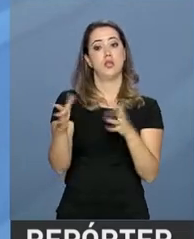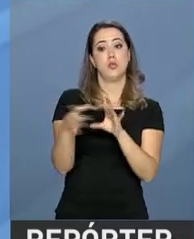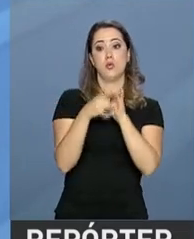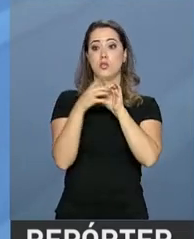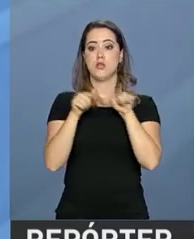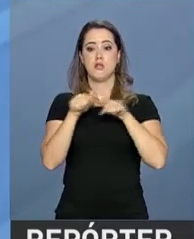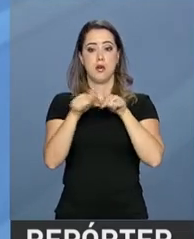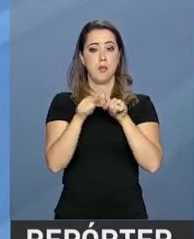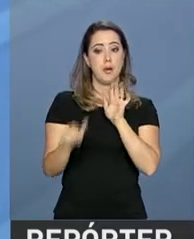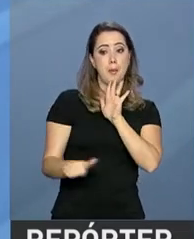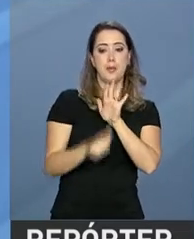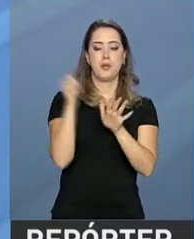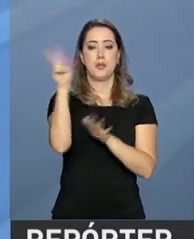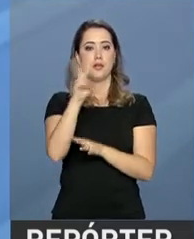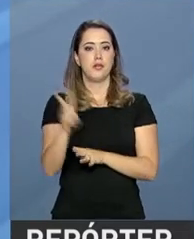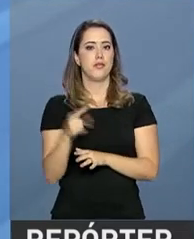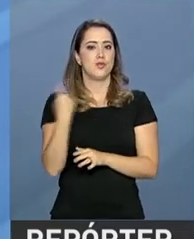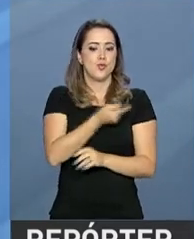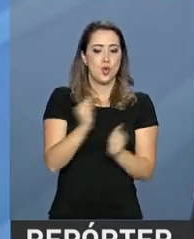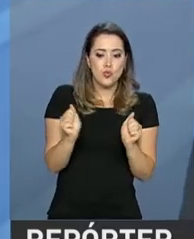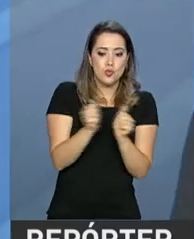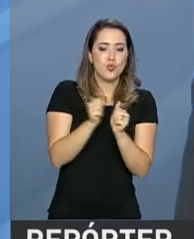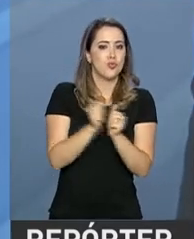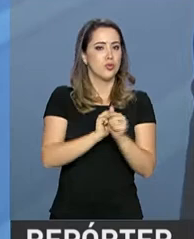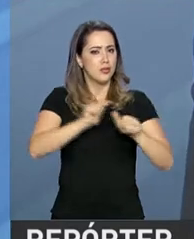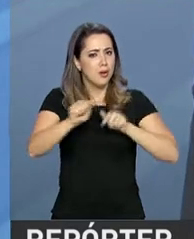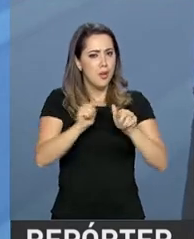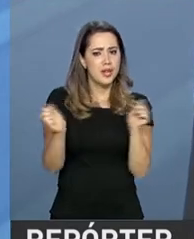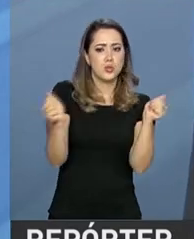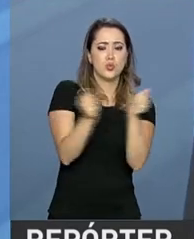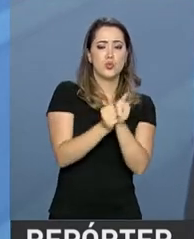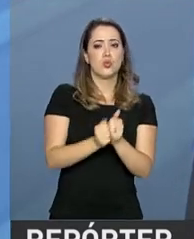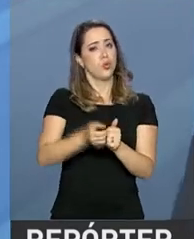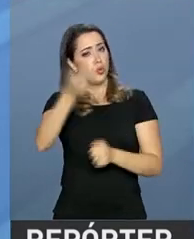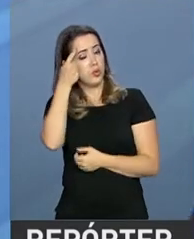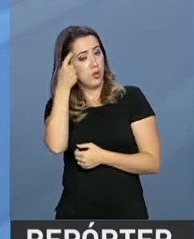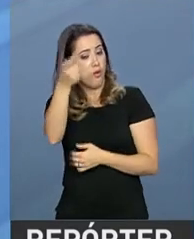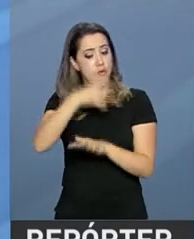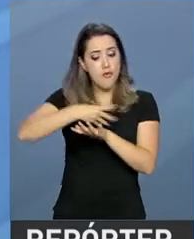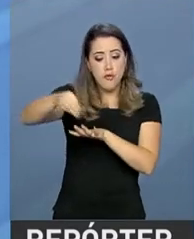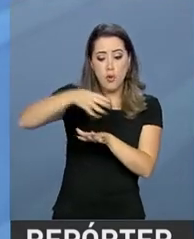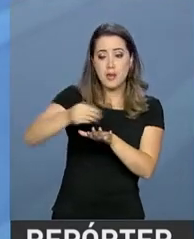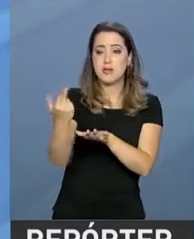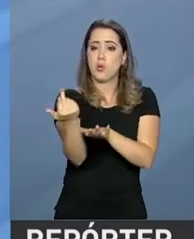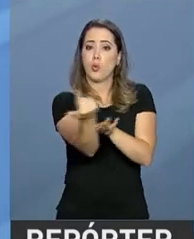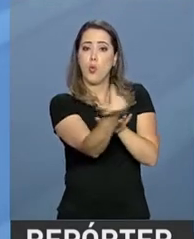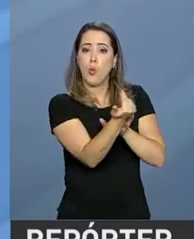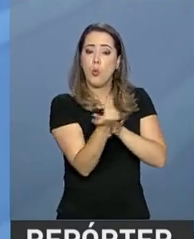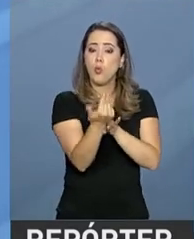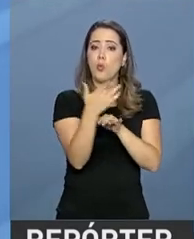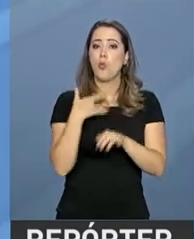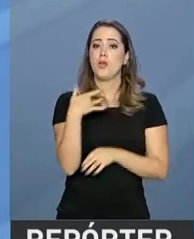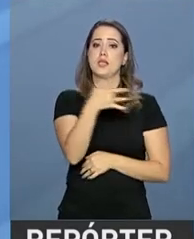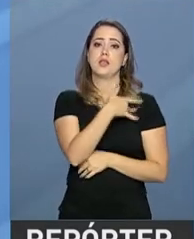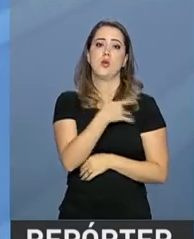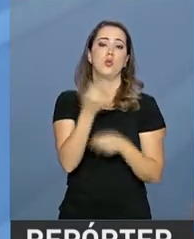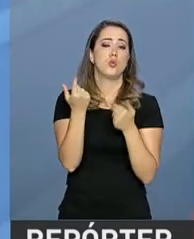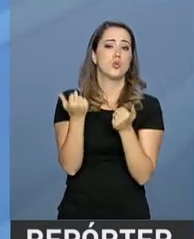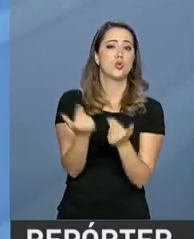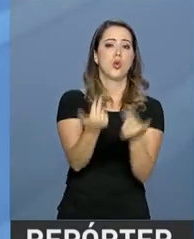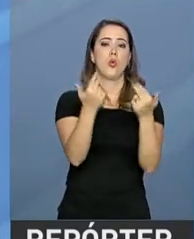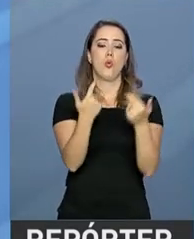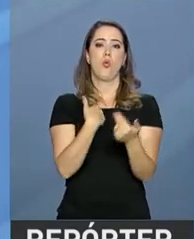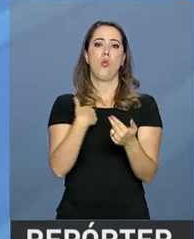conjuntas. Pela primeira vez nós vamos desenvolver mecanismos de informação, como tem a saúde com o DataSus, como tem a educação com o Inep,